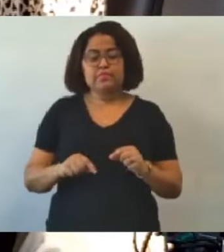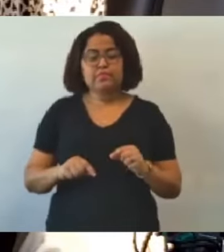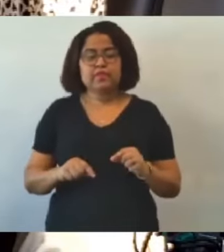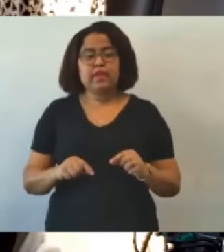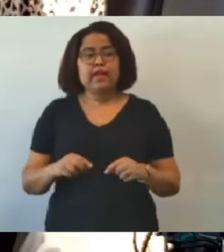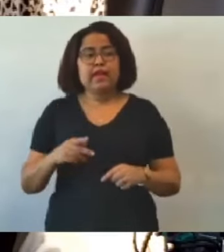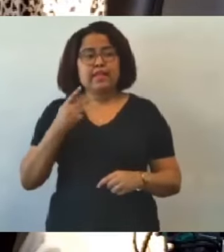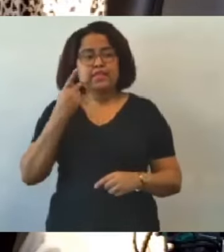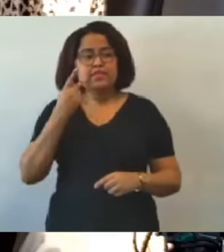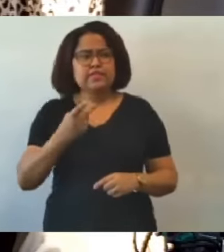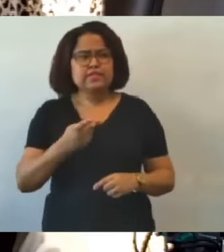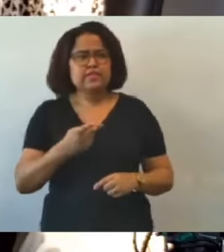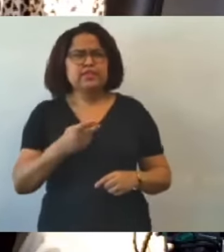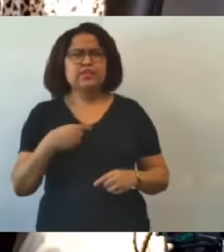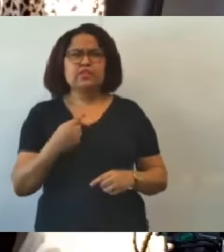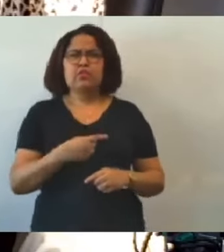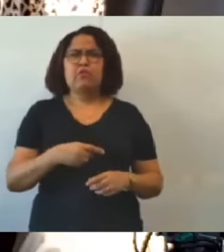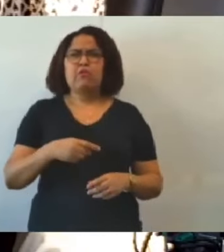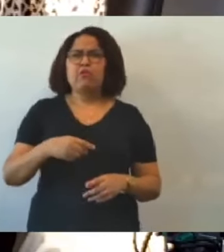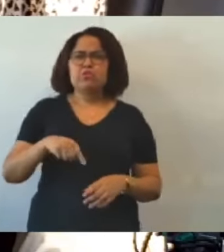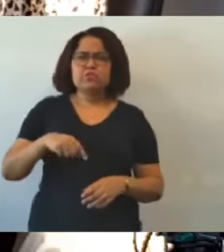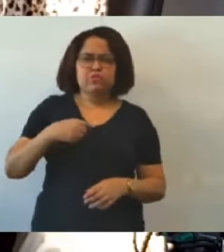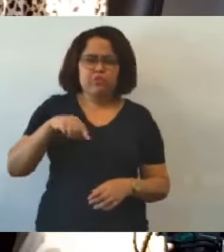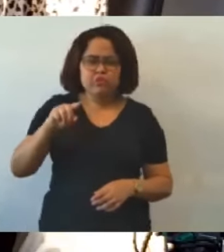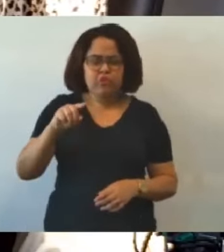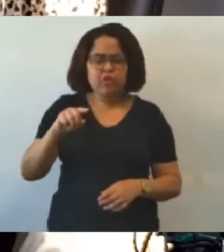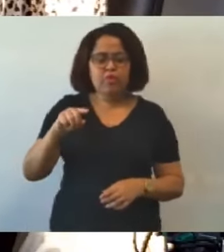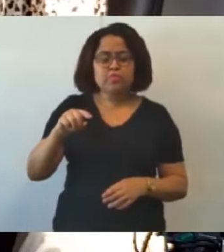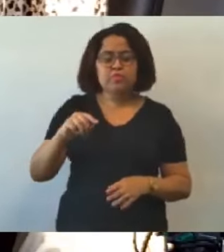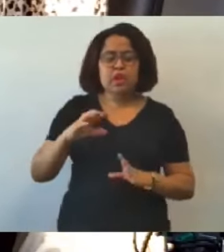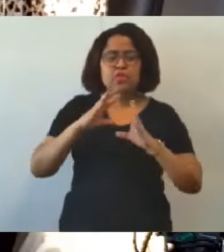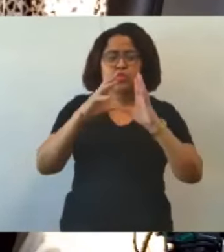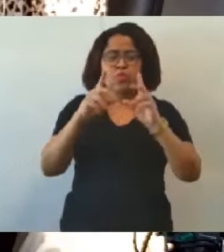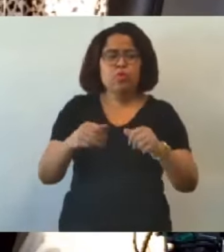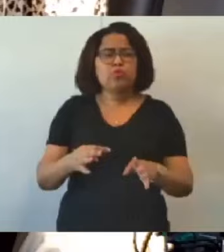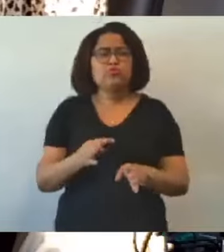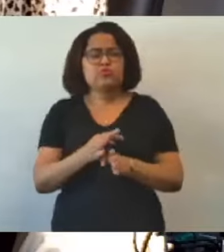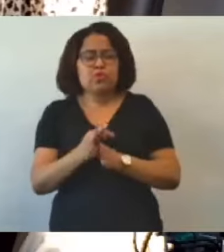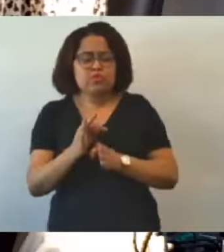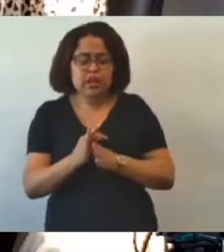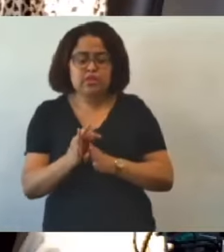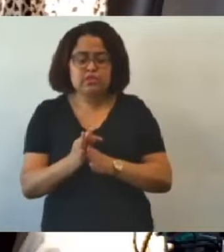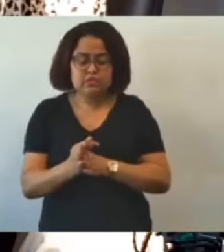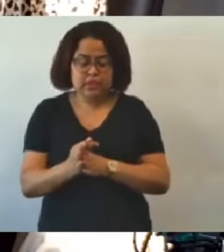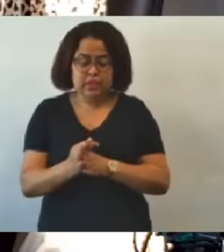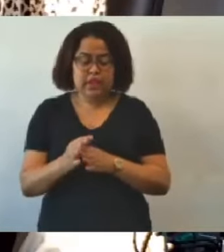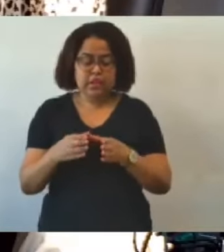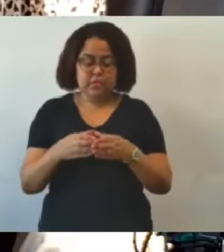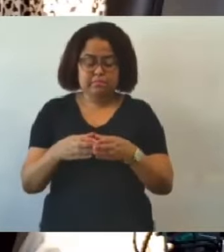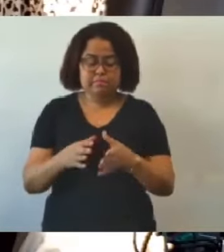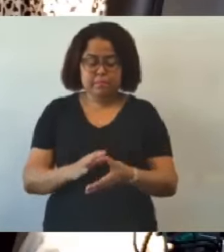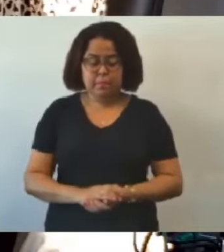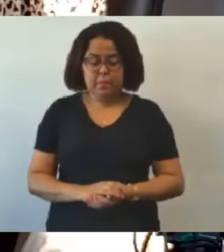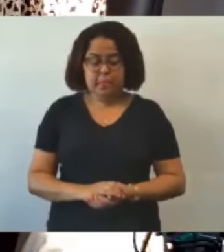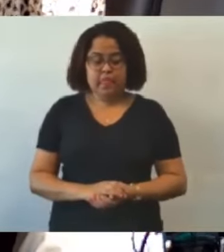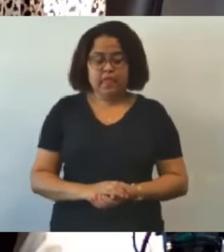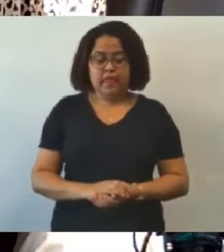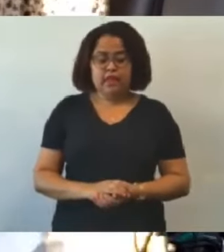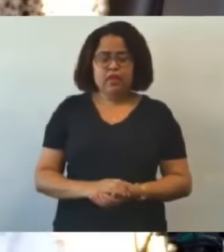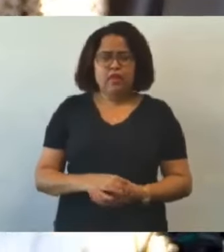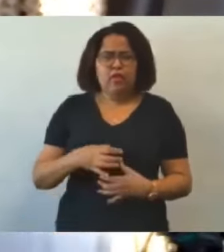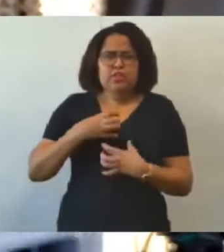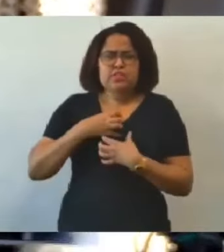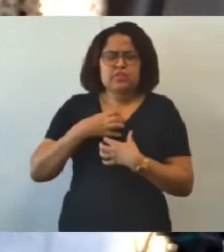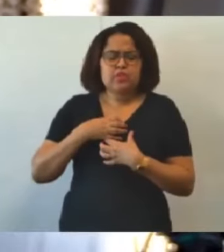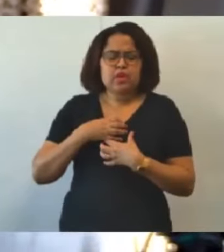nas visitas que nós fizemos em todos os conselhos tutelares, a gente presenciou a situação dos conselheiros. Então, assim, por